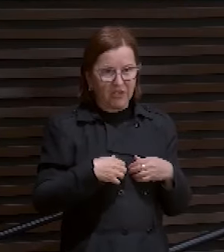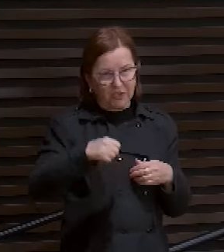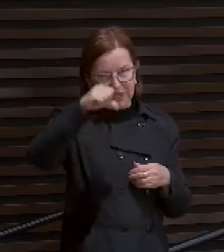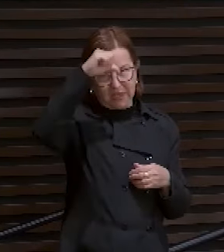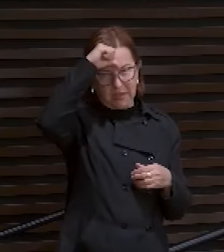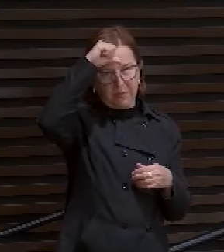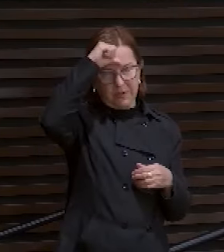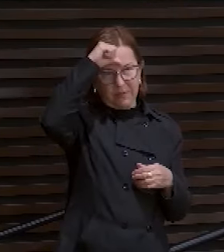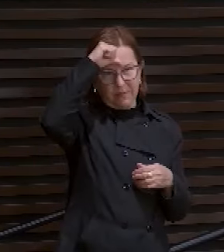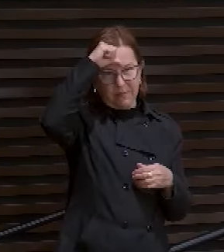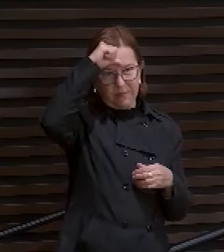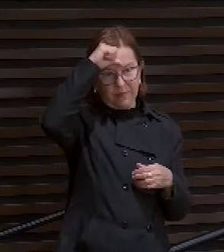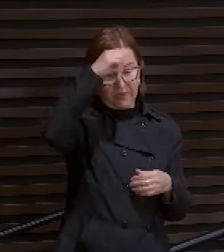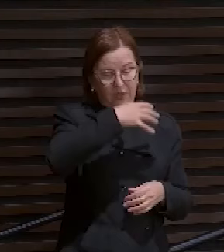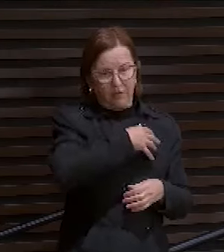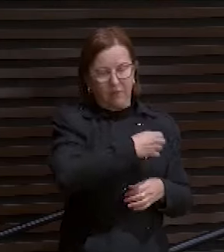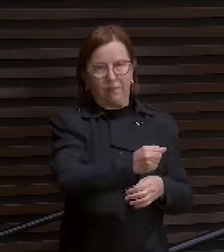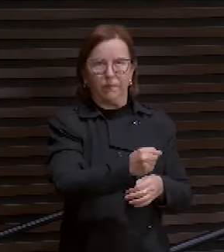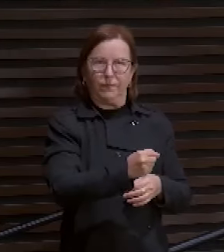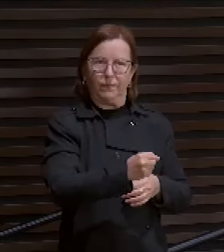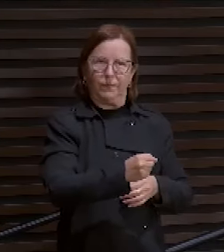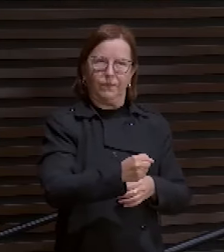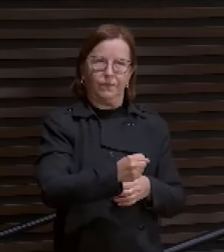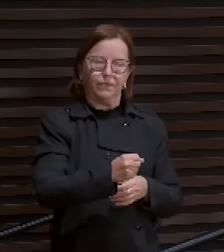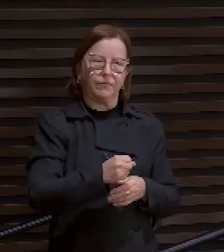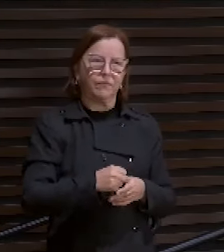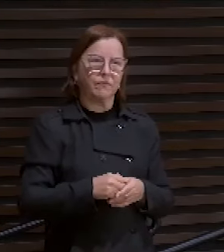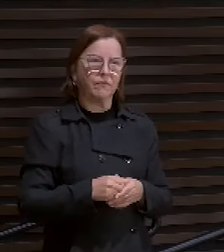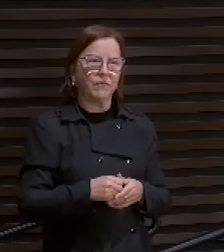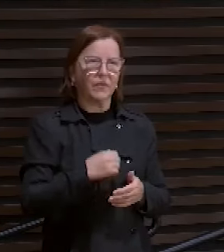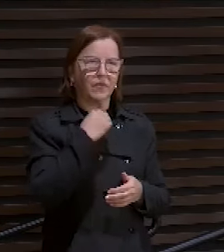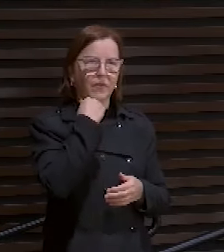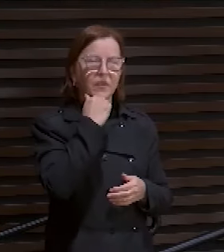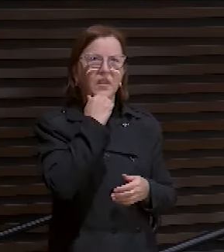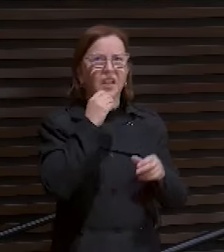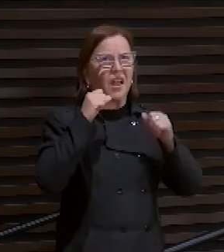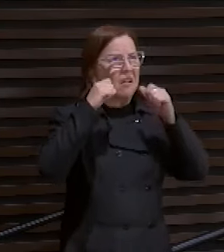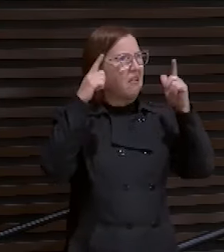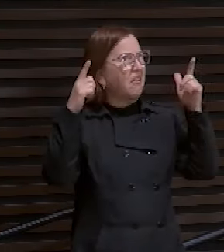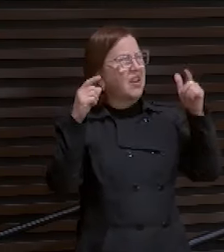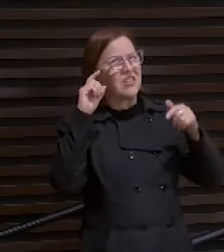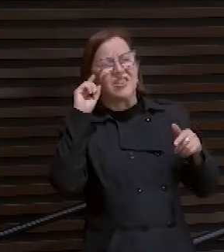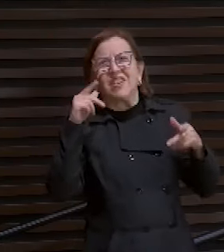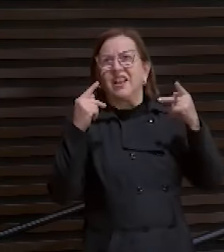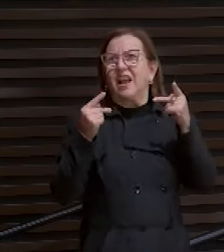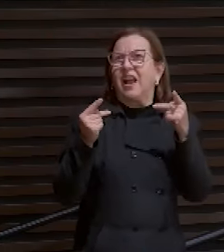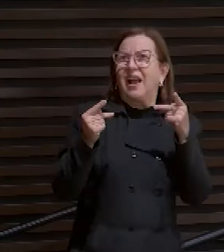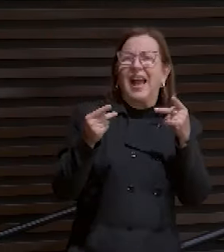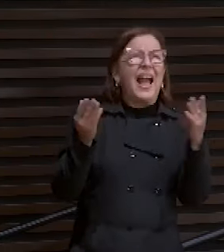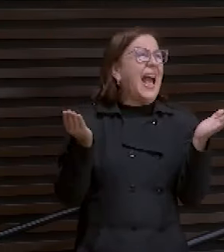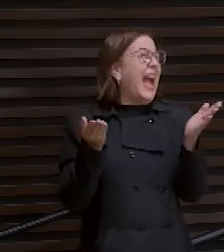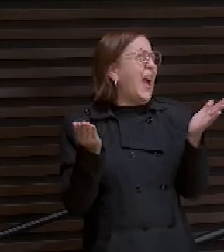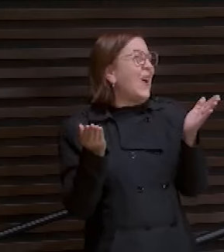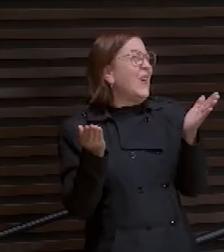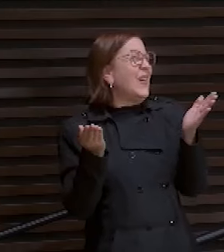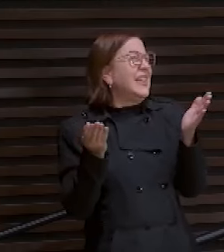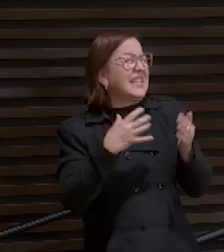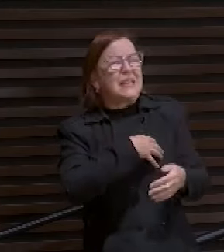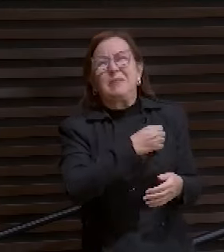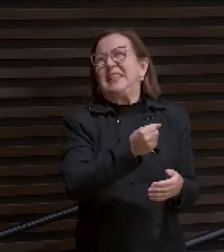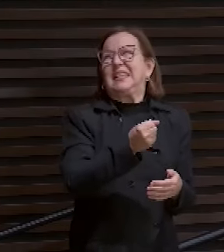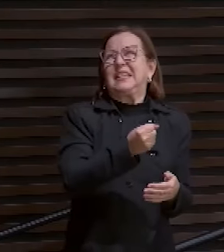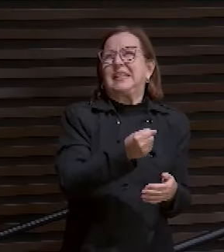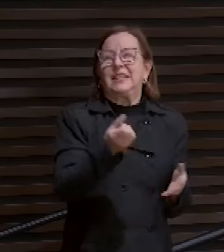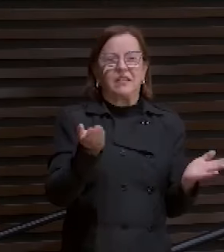Depressão. E suicídio. Ninguém acorda um dia e dizendo assim. Hoje, vamos me matar hoje.